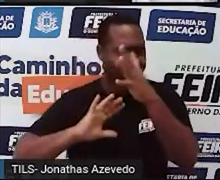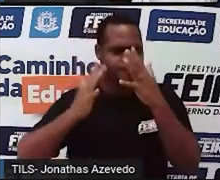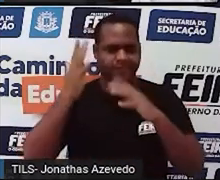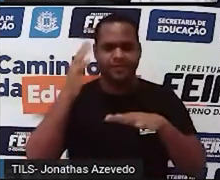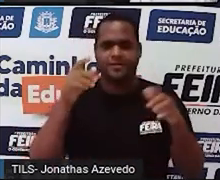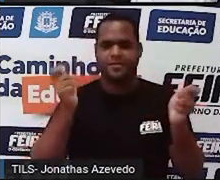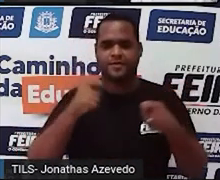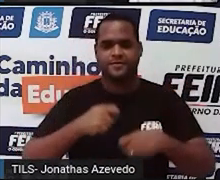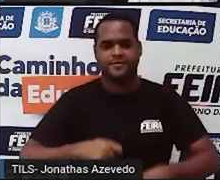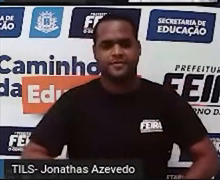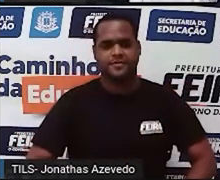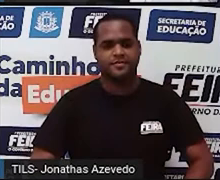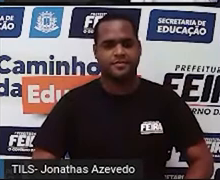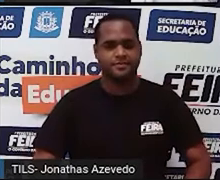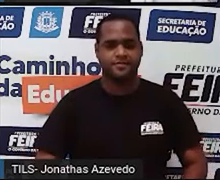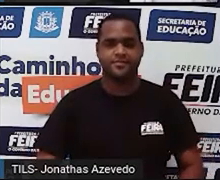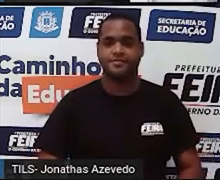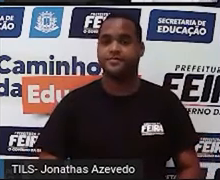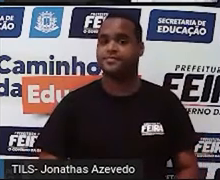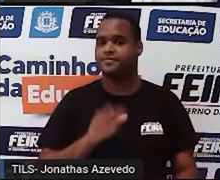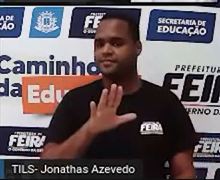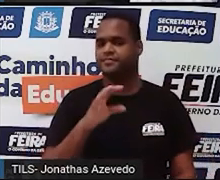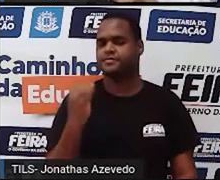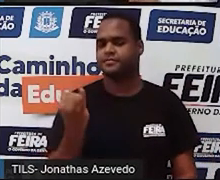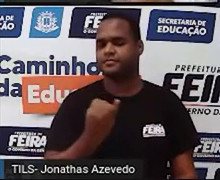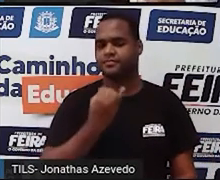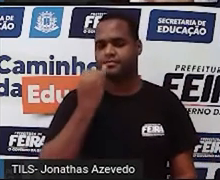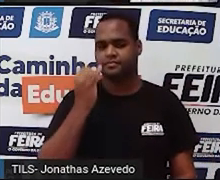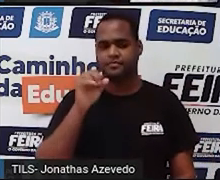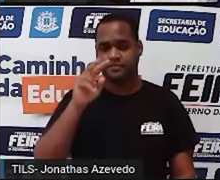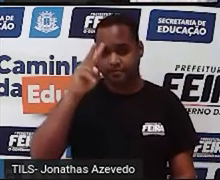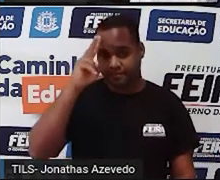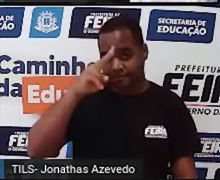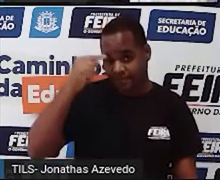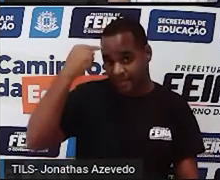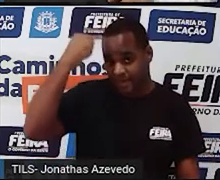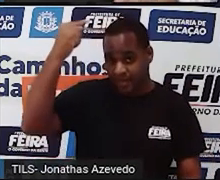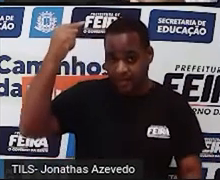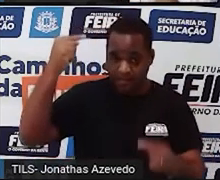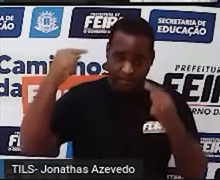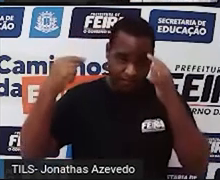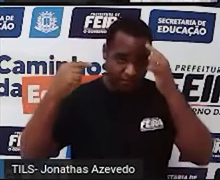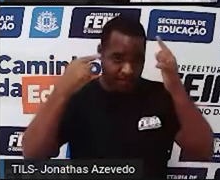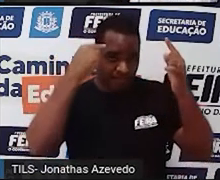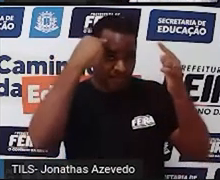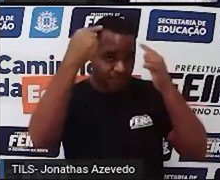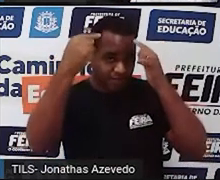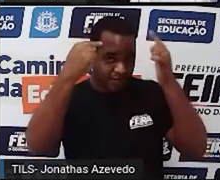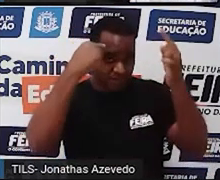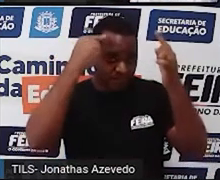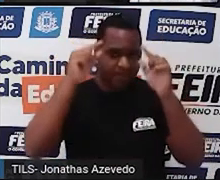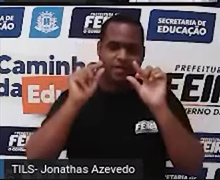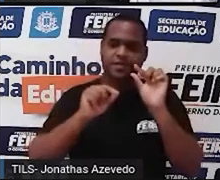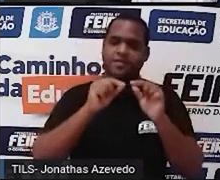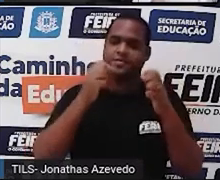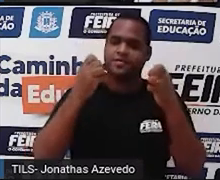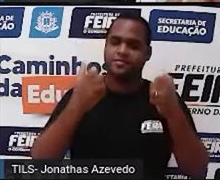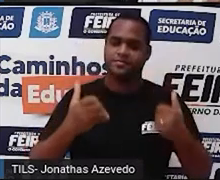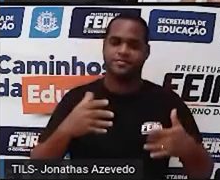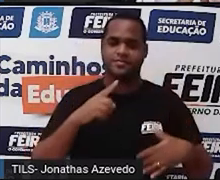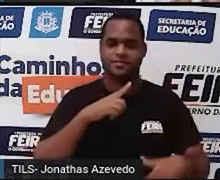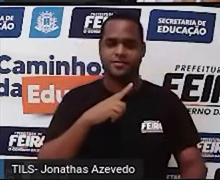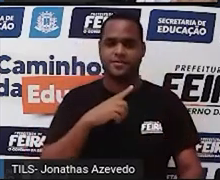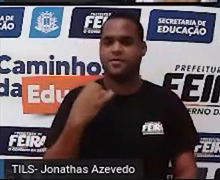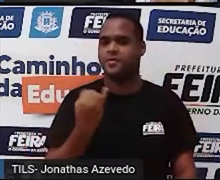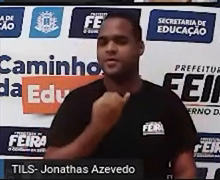tá bom? Mas o que é importante a gente relembrar aqui sobre álgebra, que a gente